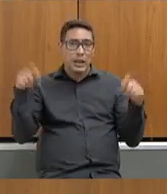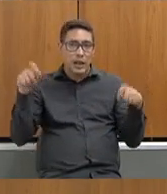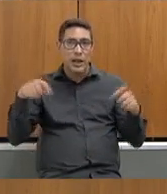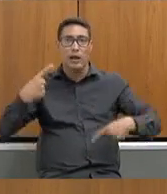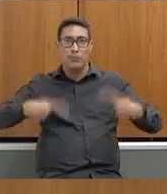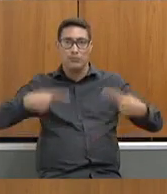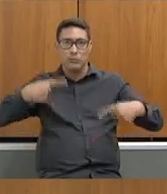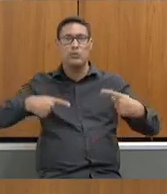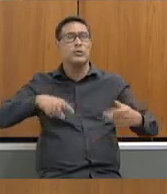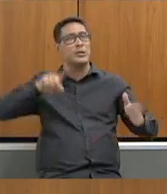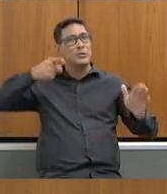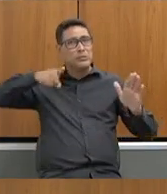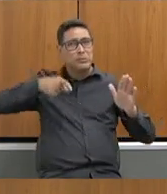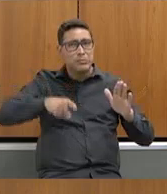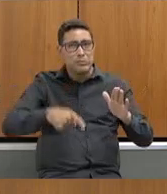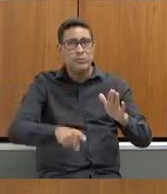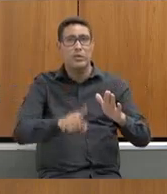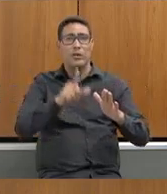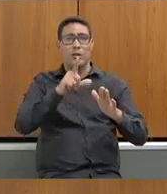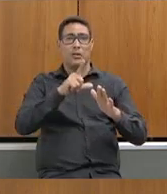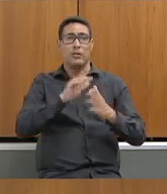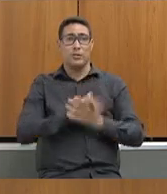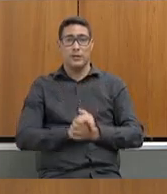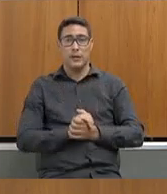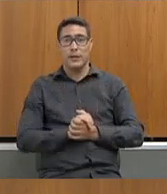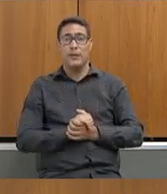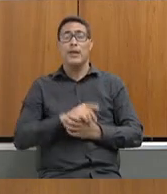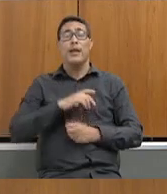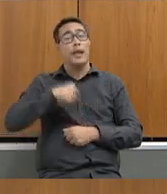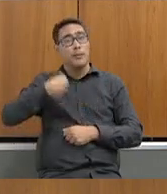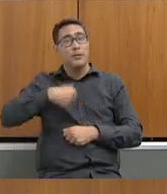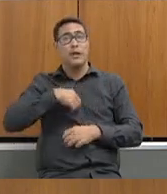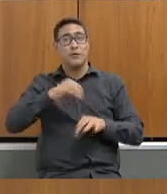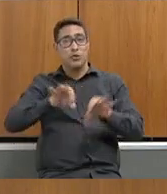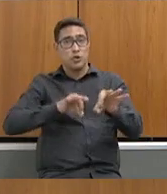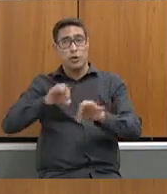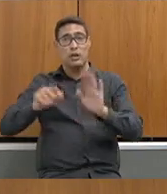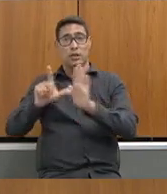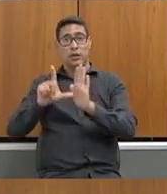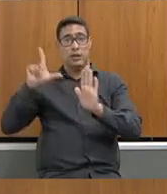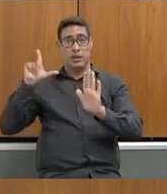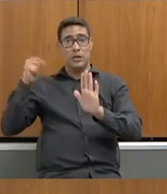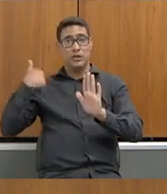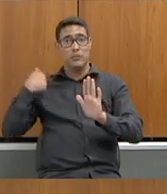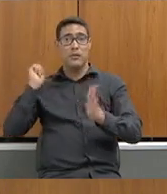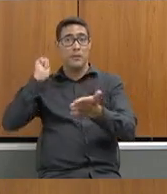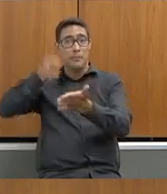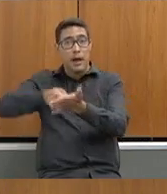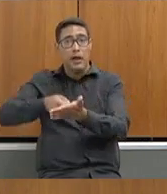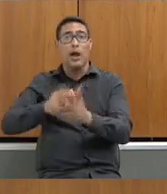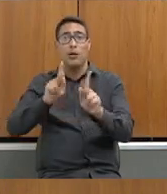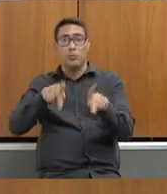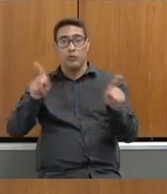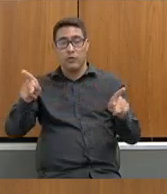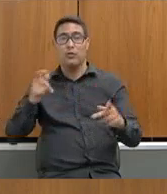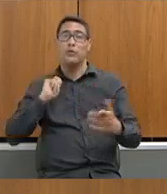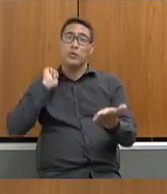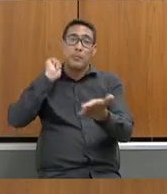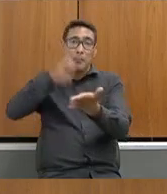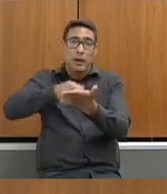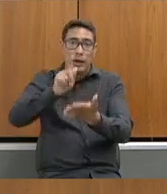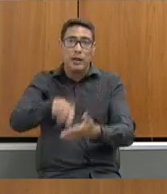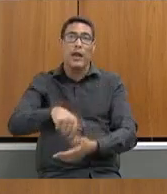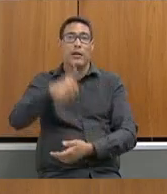o máximo e termos ações factíveis, eu tinha que organizar a casa antes, eu tinha que pagar o professor em dia, tinha que pagar décimo terceiro,